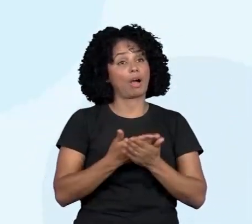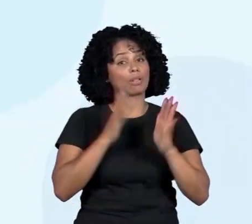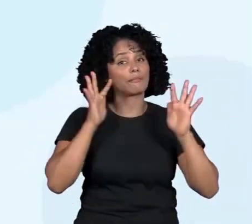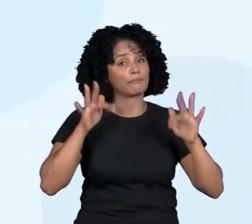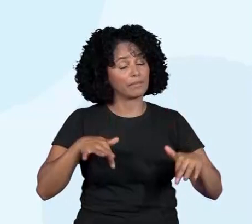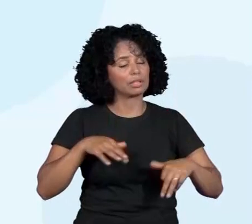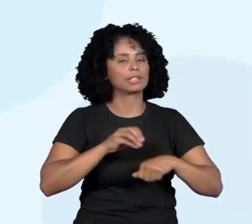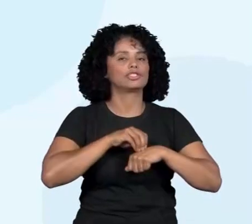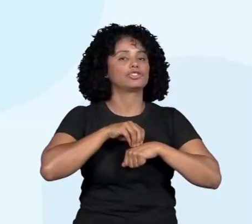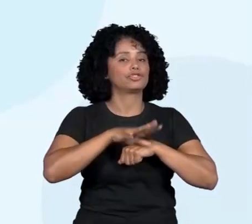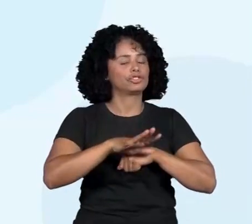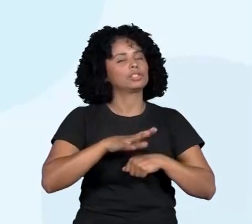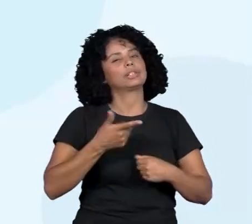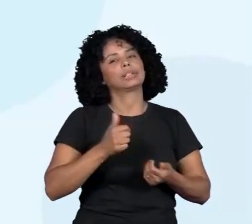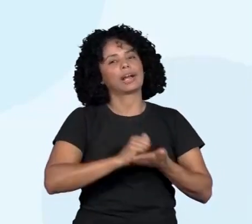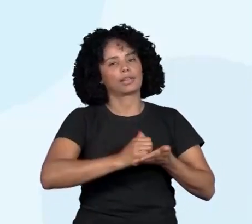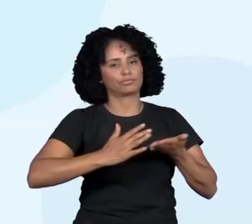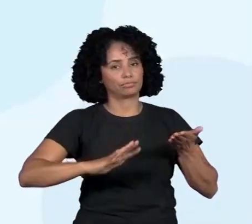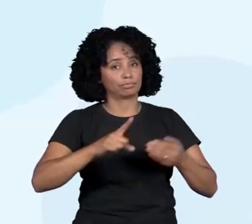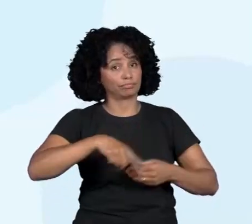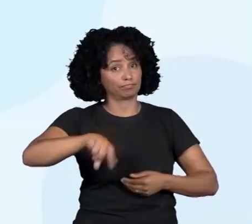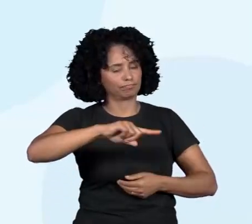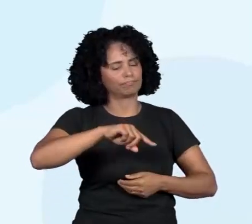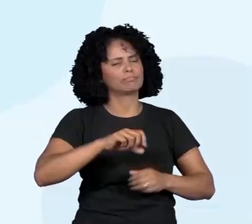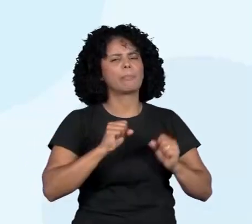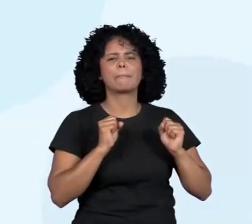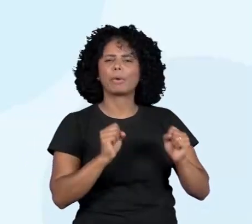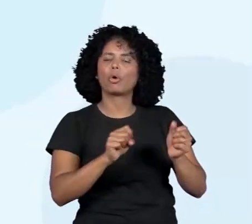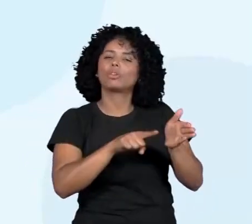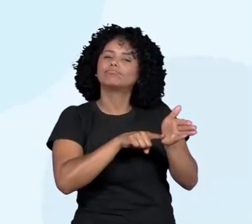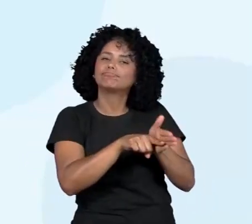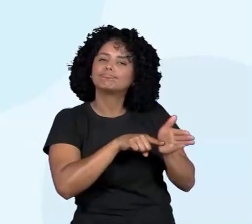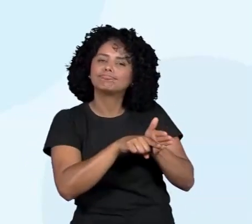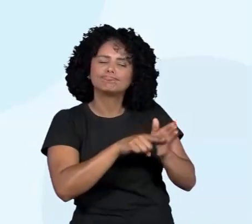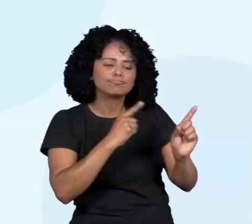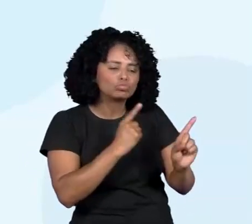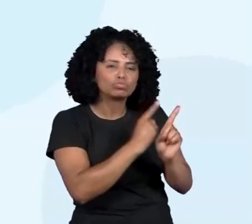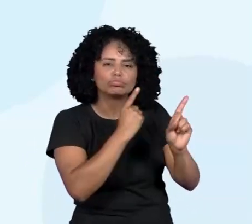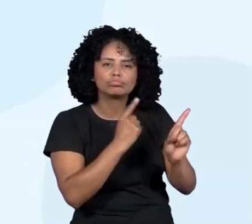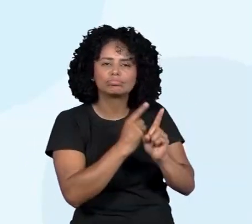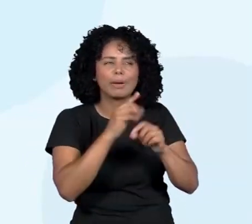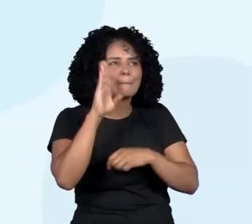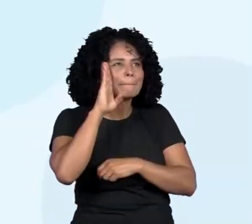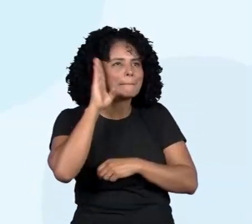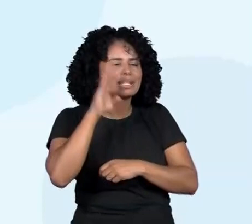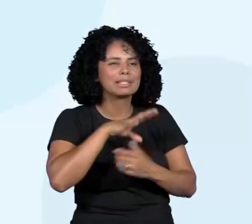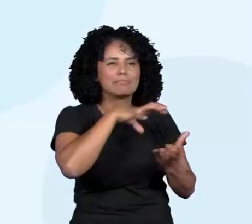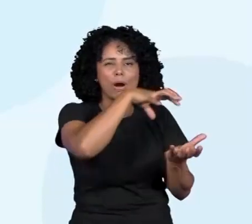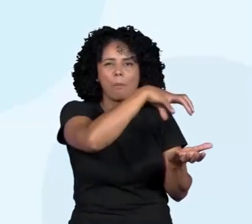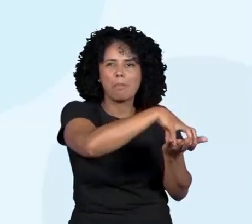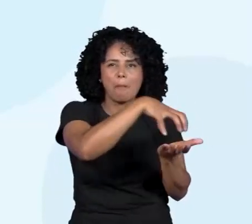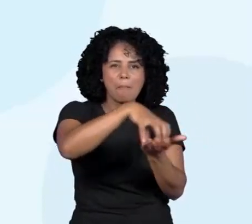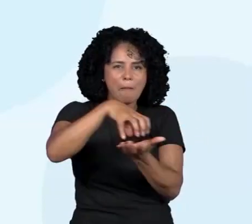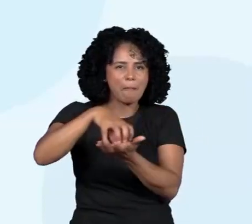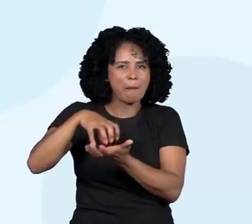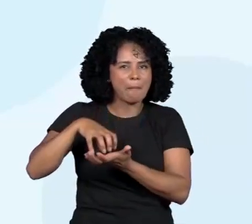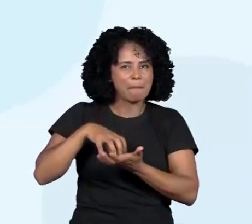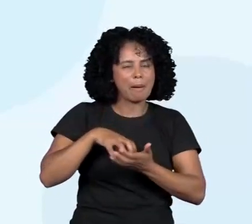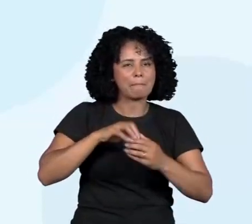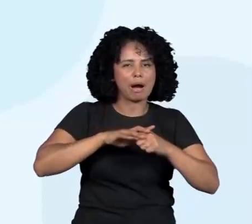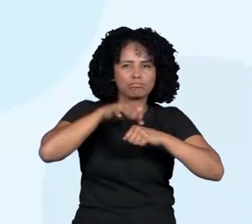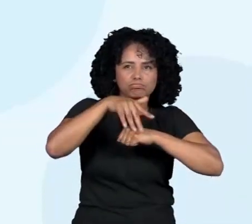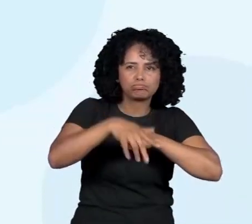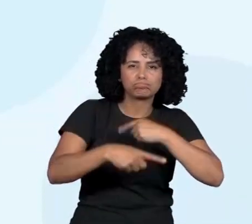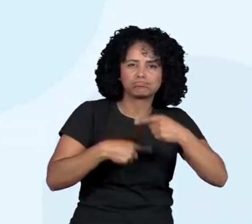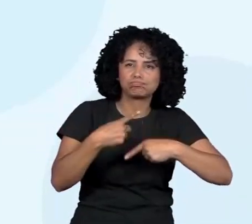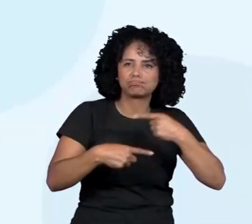para vocês. Pesquisem onde ficam as principais usinas hidrelétricas do país. Se temos mais de